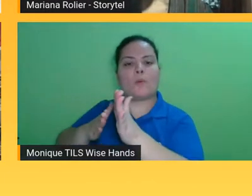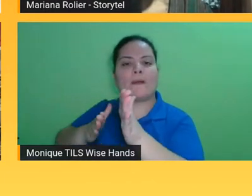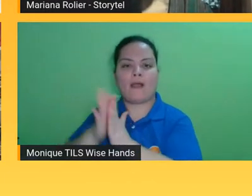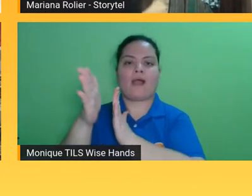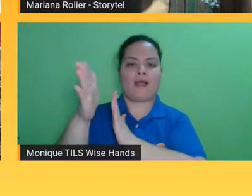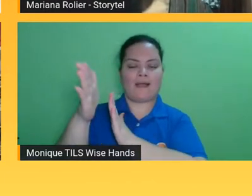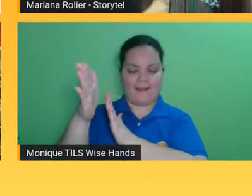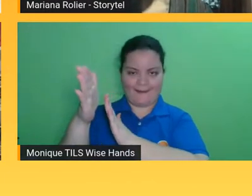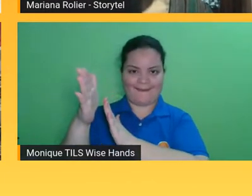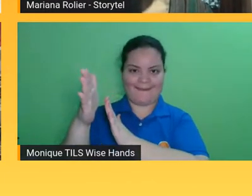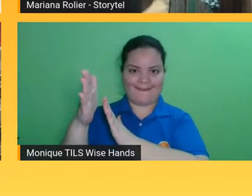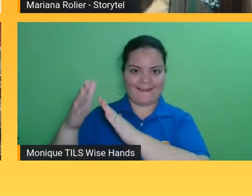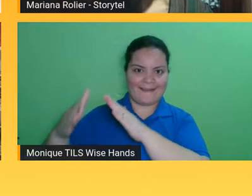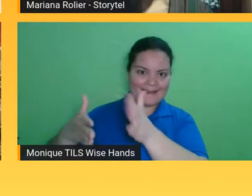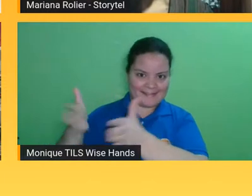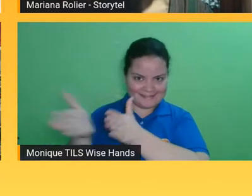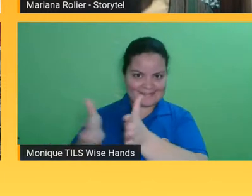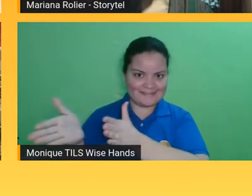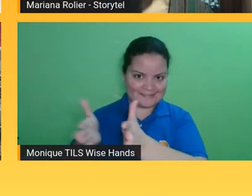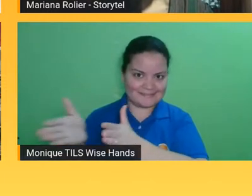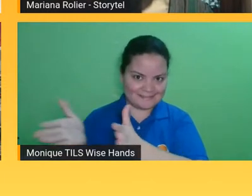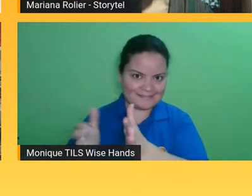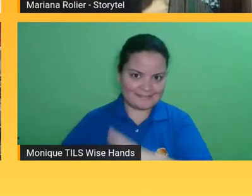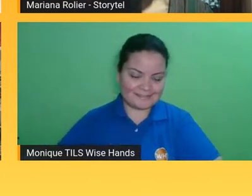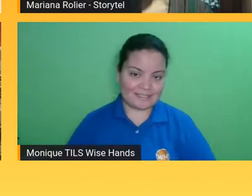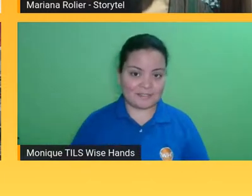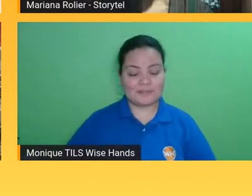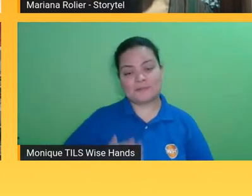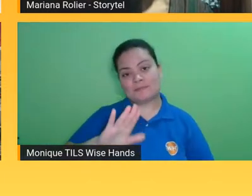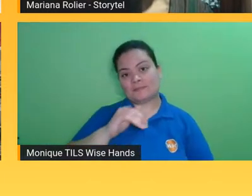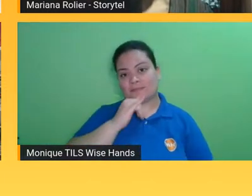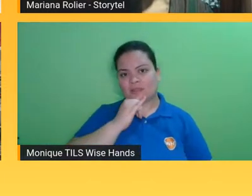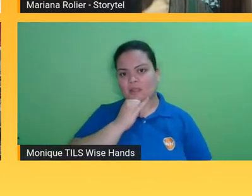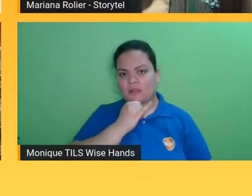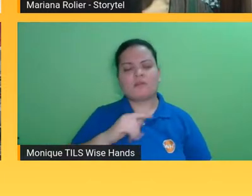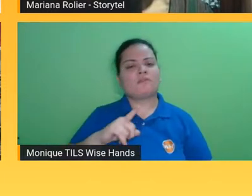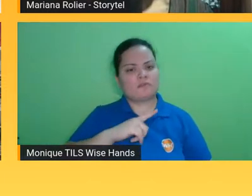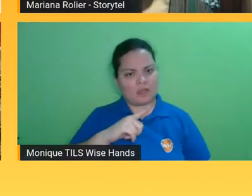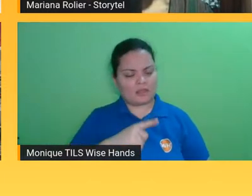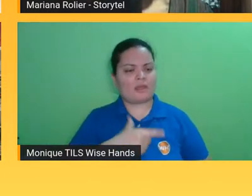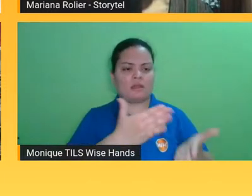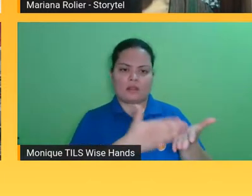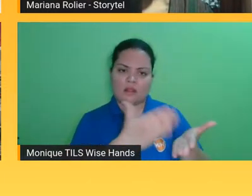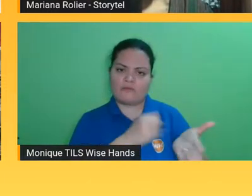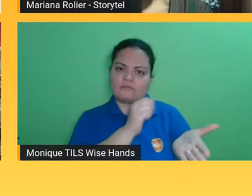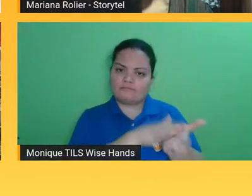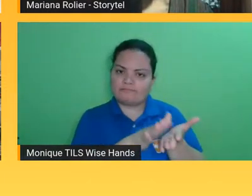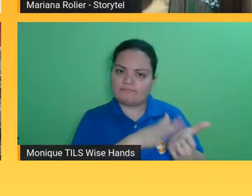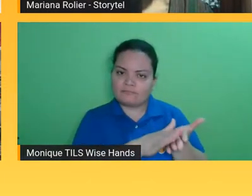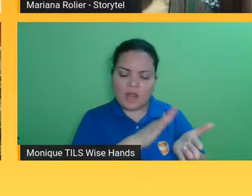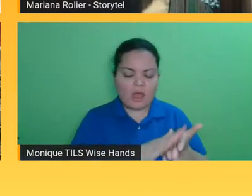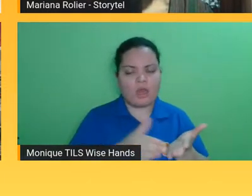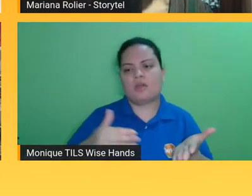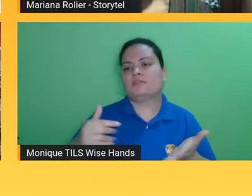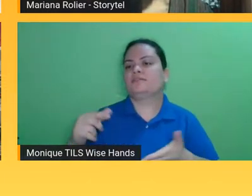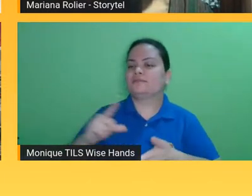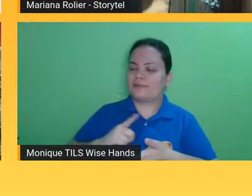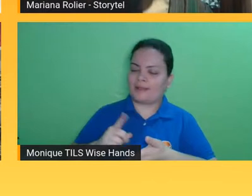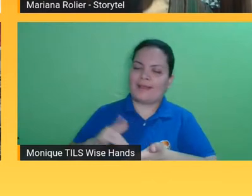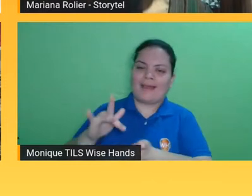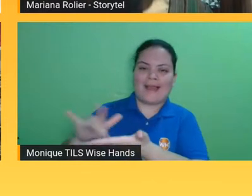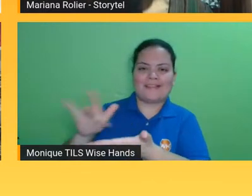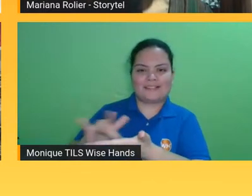a comprar os box deluxe ainda vão continuar tendo mas o digital promoveu exatamente a acessibilidade e a inclusão